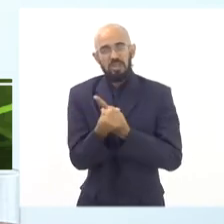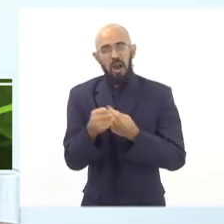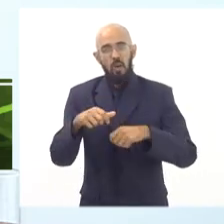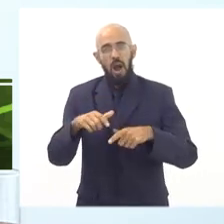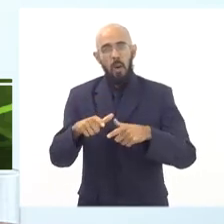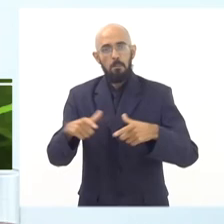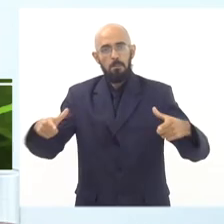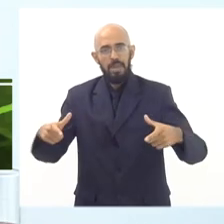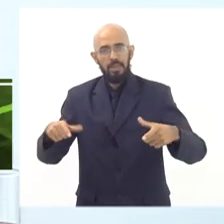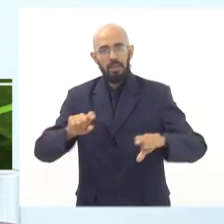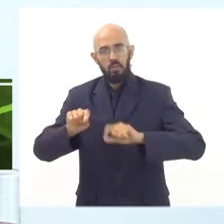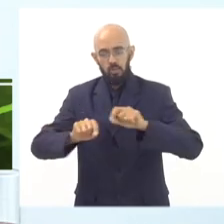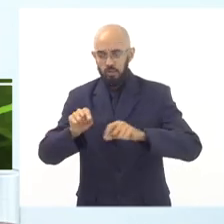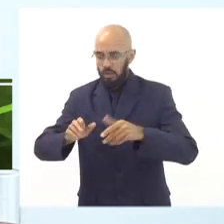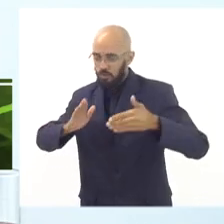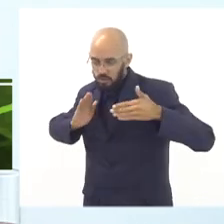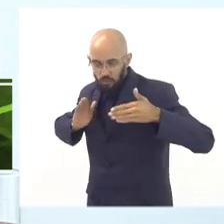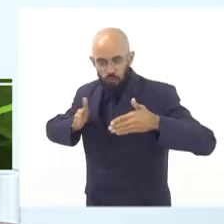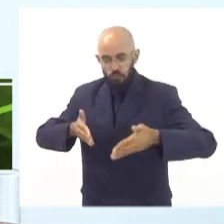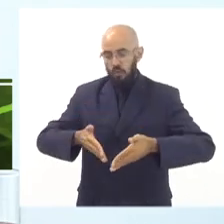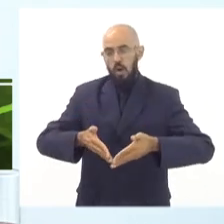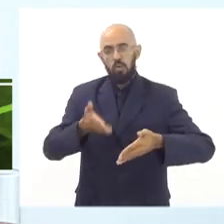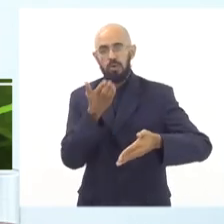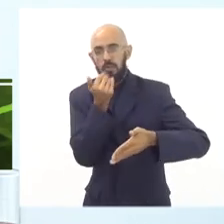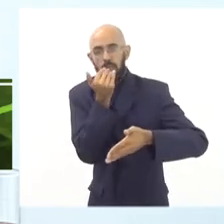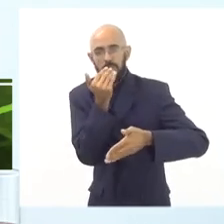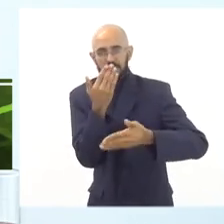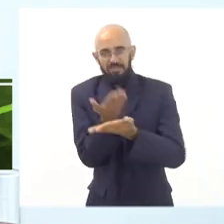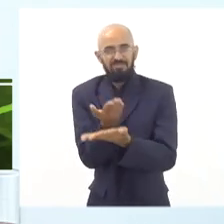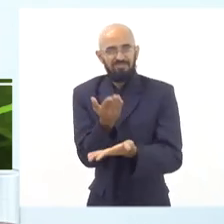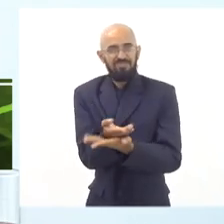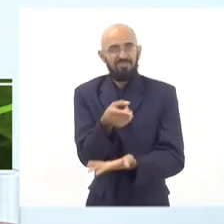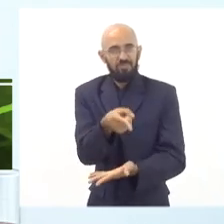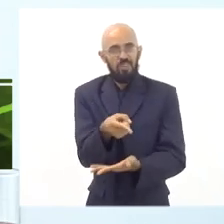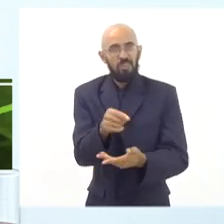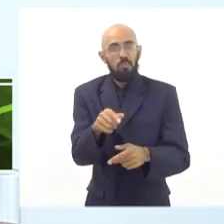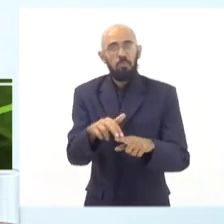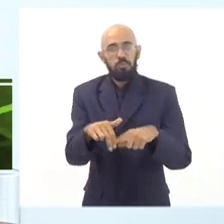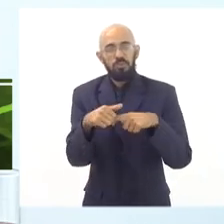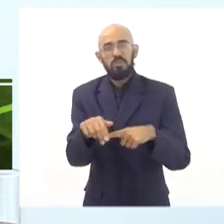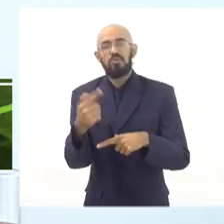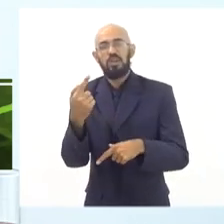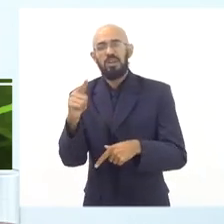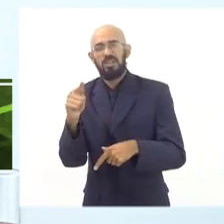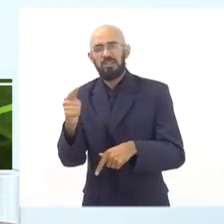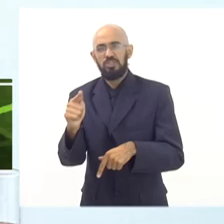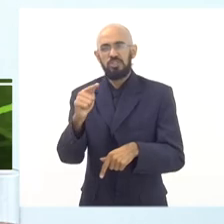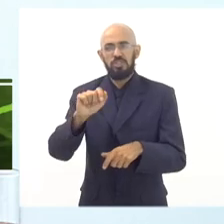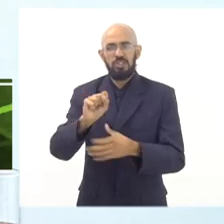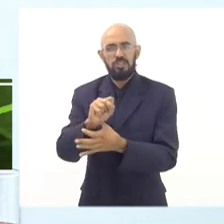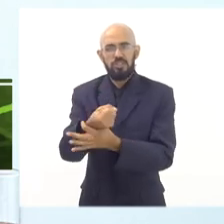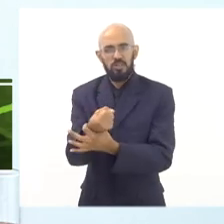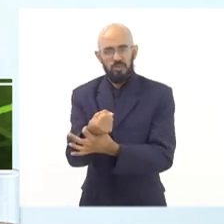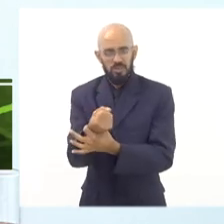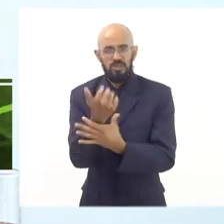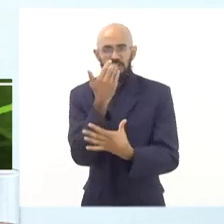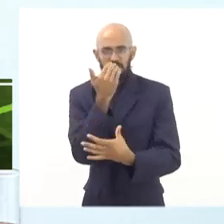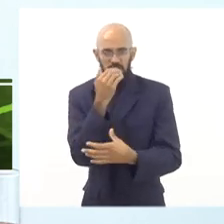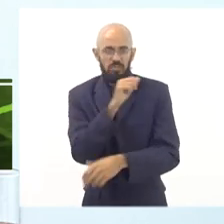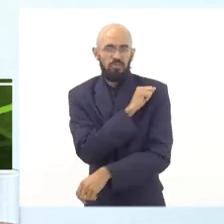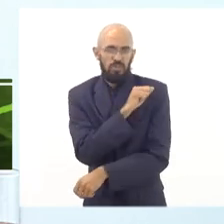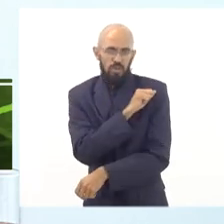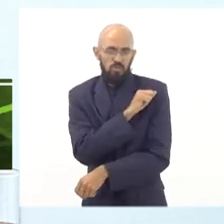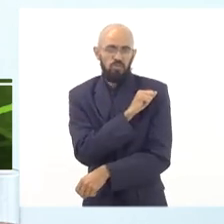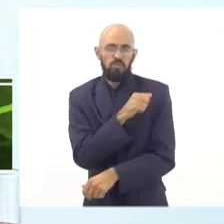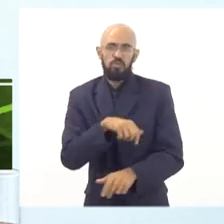centralidade da alimentação escolar para garantir a segurança alimentar e nutricional dos nossos estudantes. Por